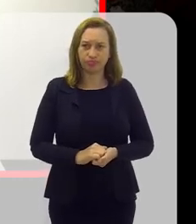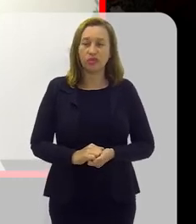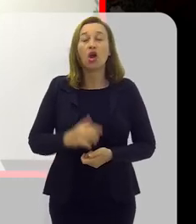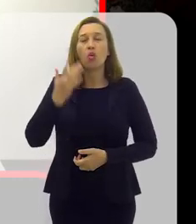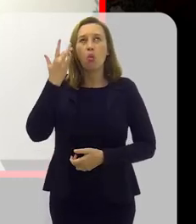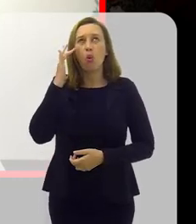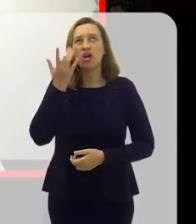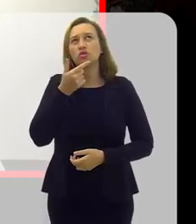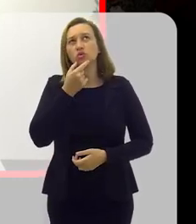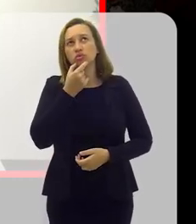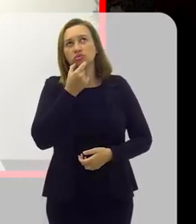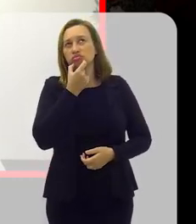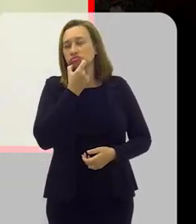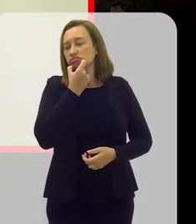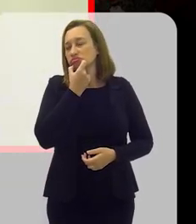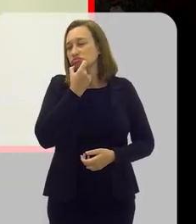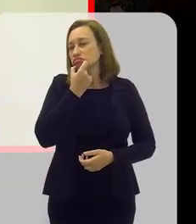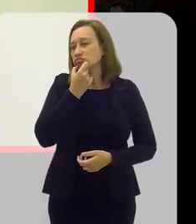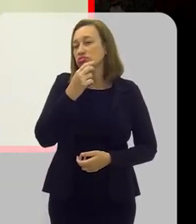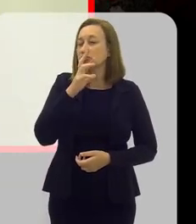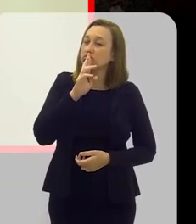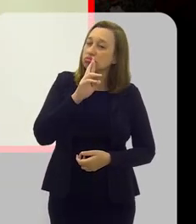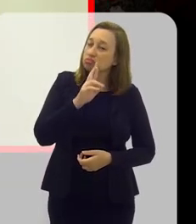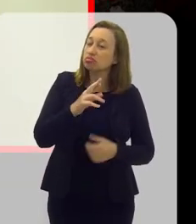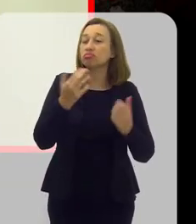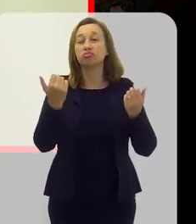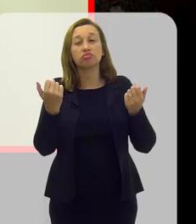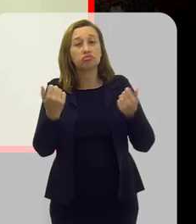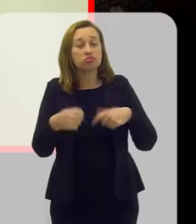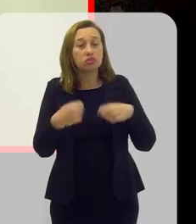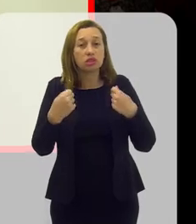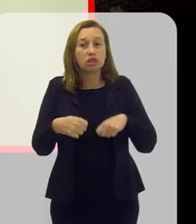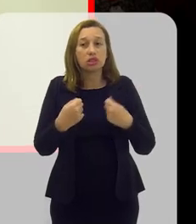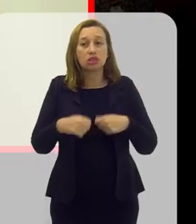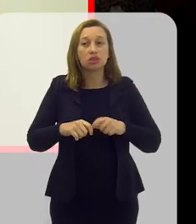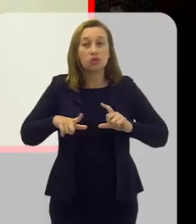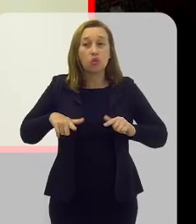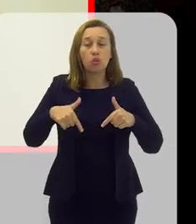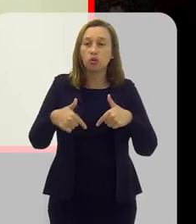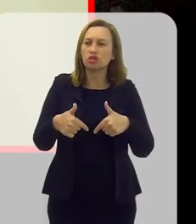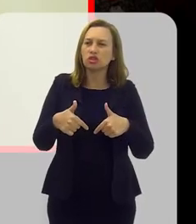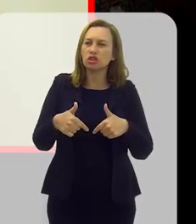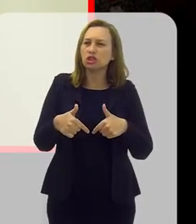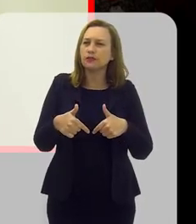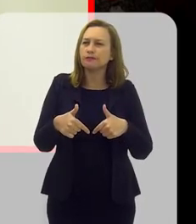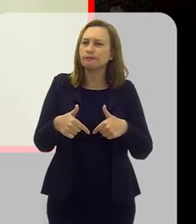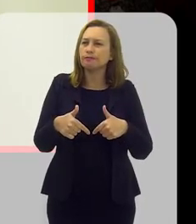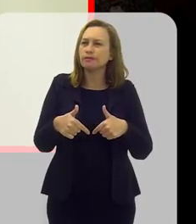Eu acho que o resultado precisa ter ações